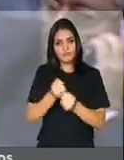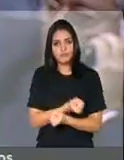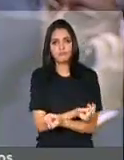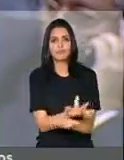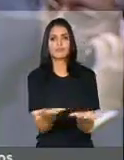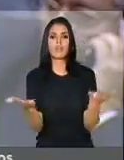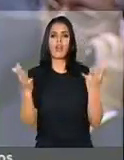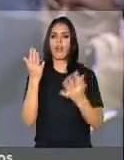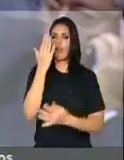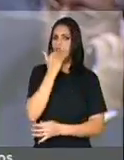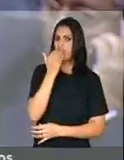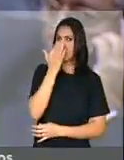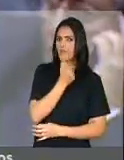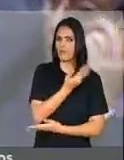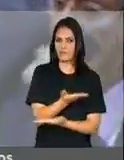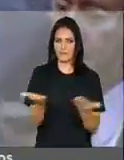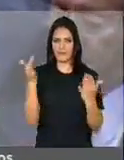alimento na mesa das pessoas. Serei, senhor presidente, muito obrigado.